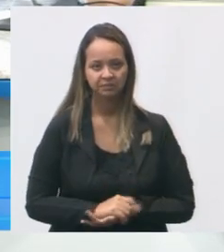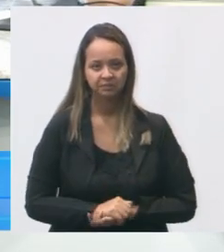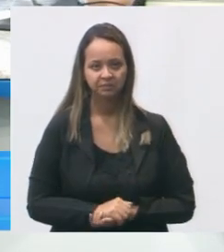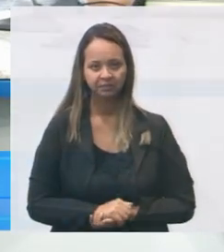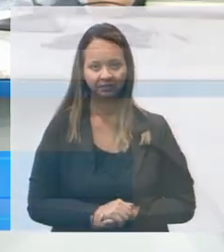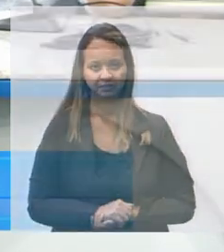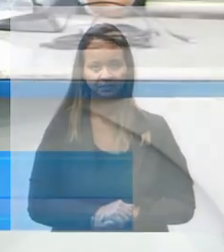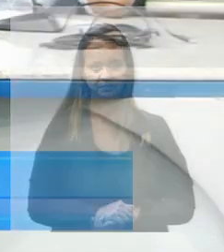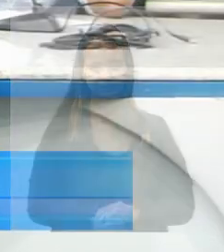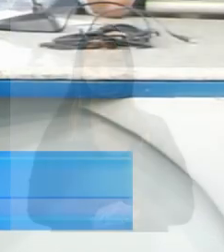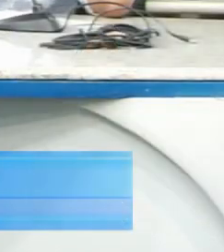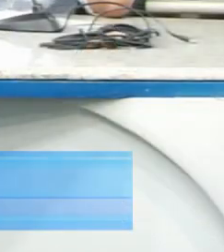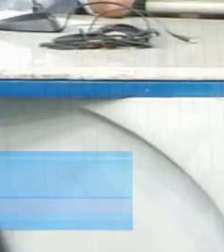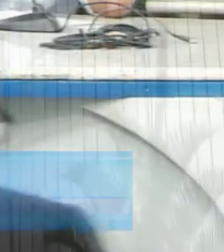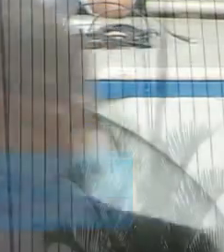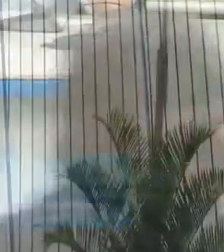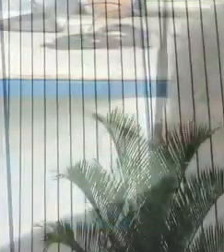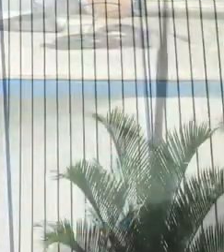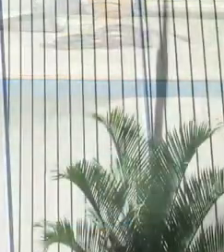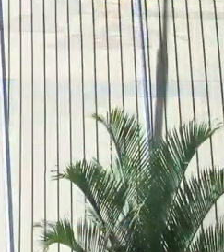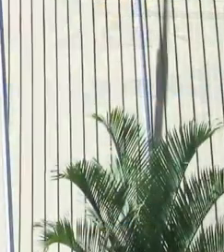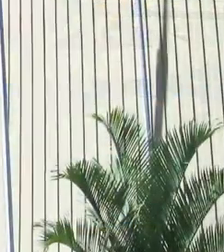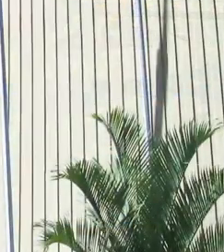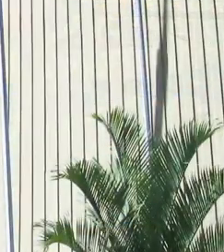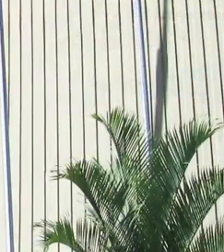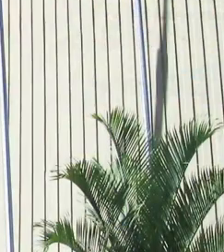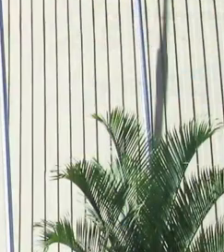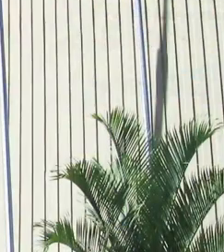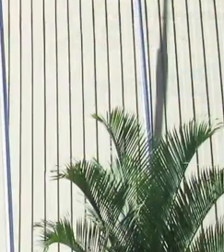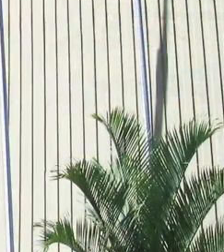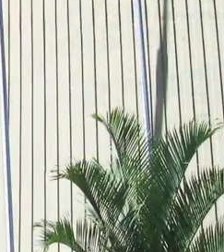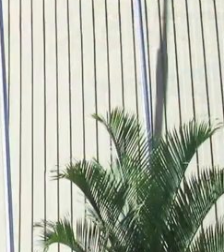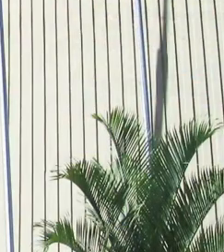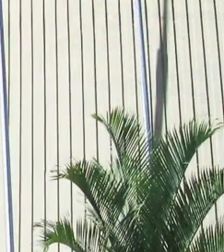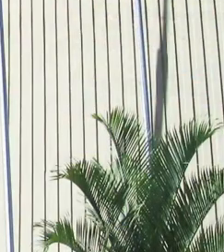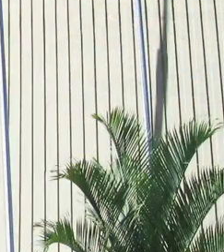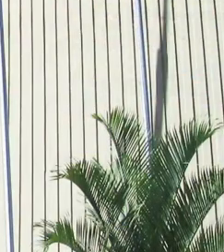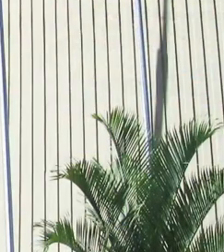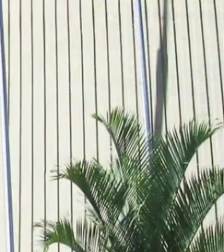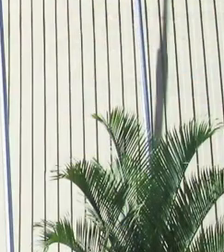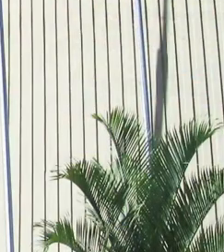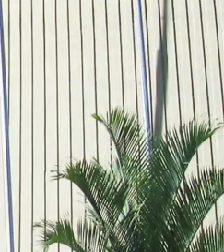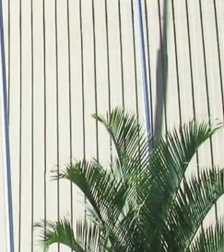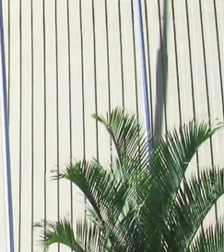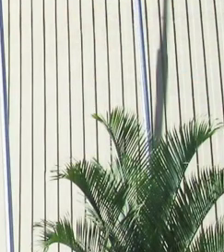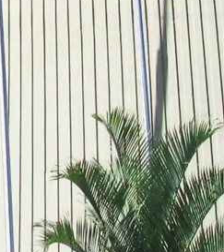bom feriado